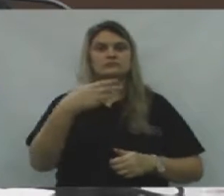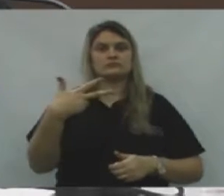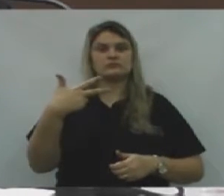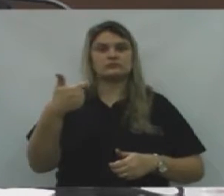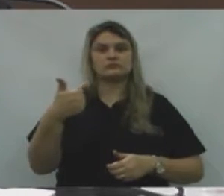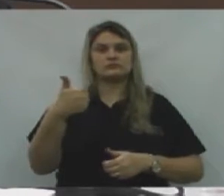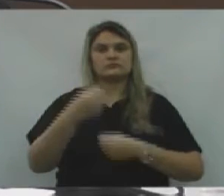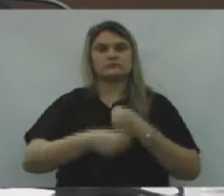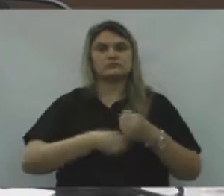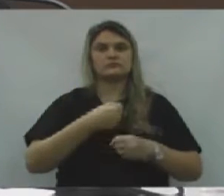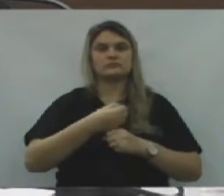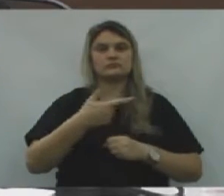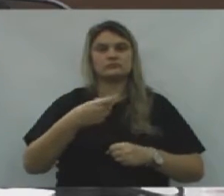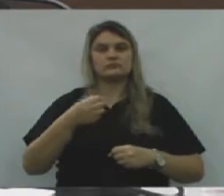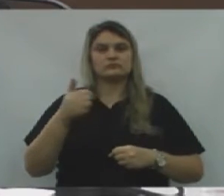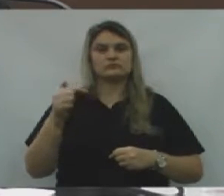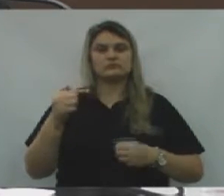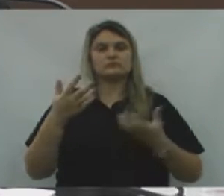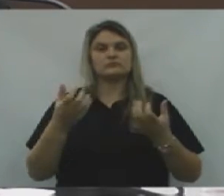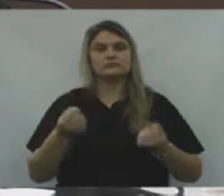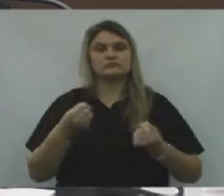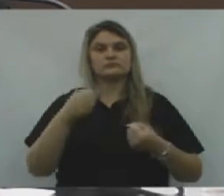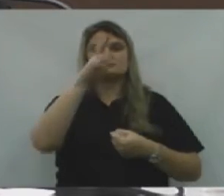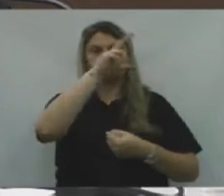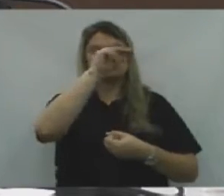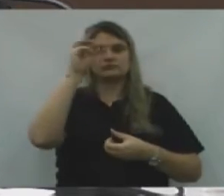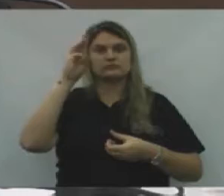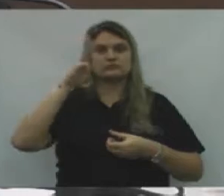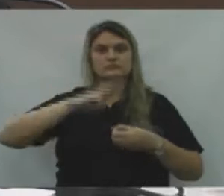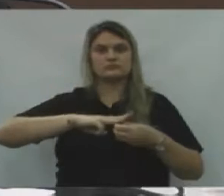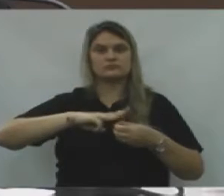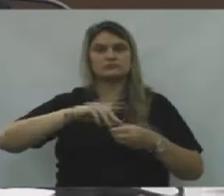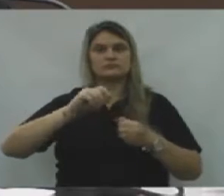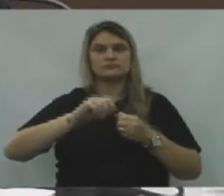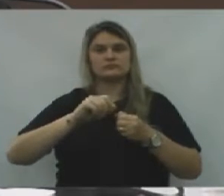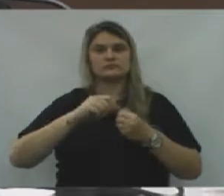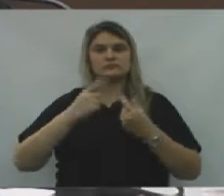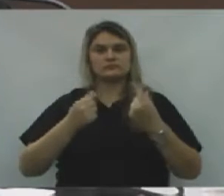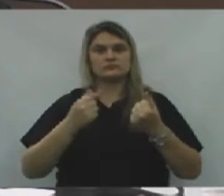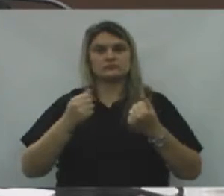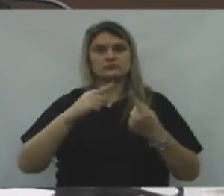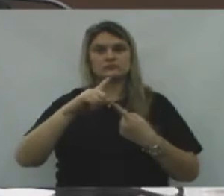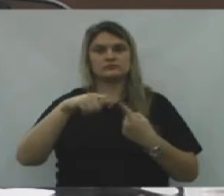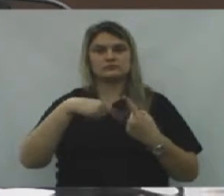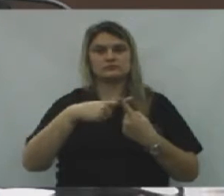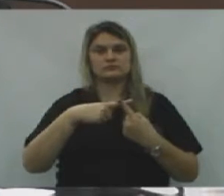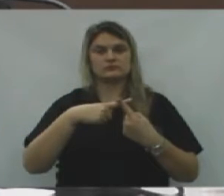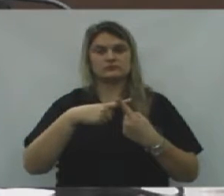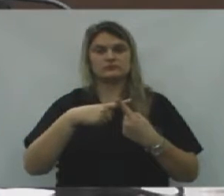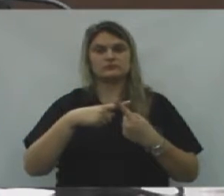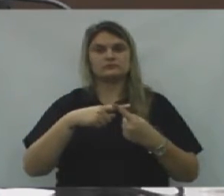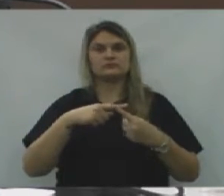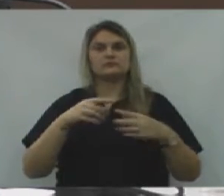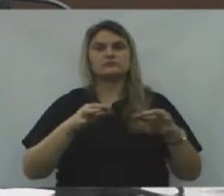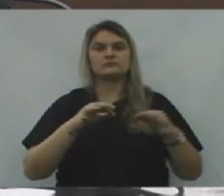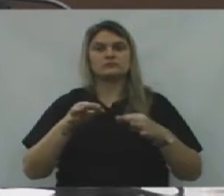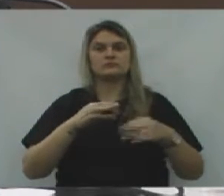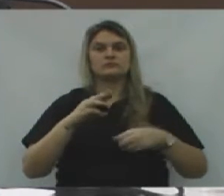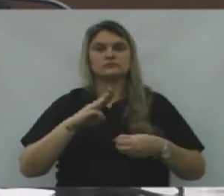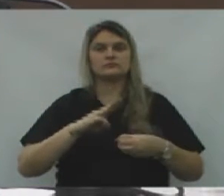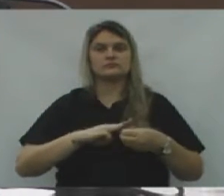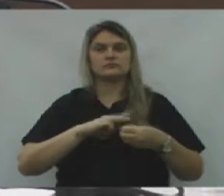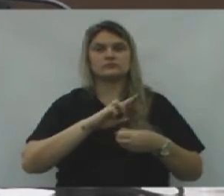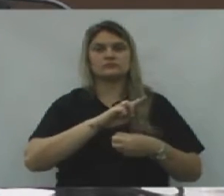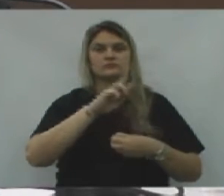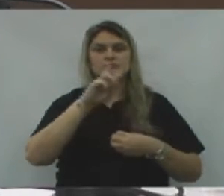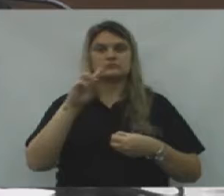2017. Autoriza o Executivo Municipal a efetuar a abertura de crédito adicional suplementar no Orçamento do Município de